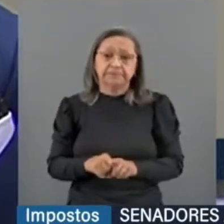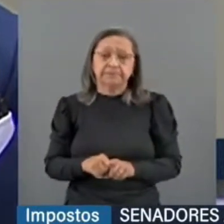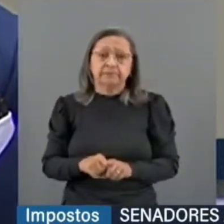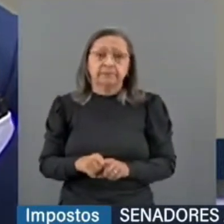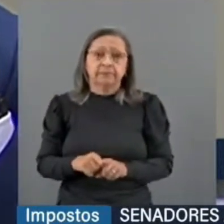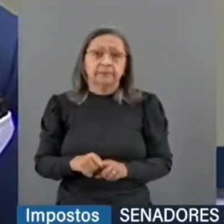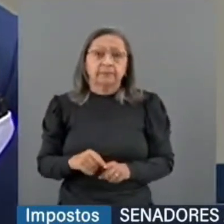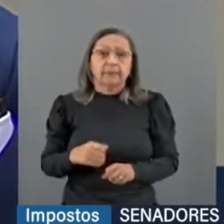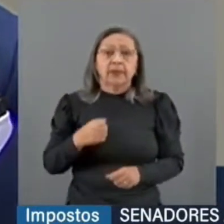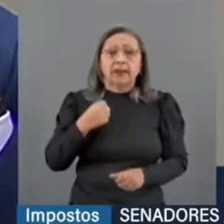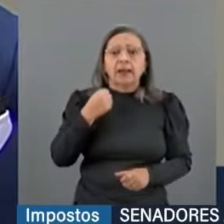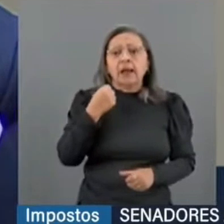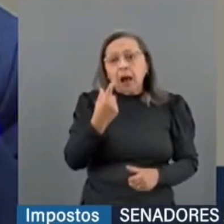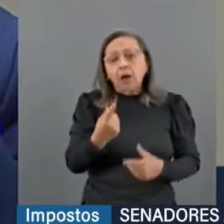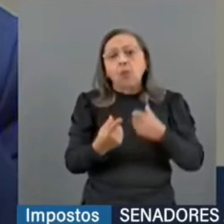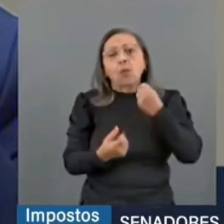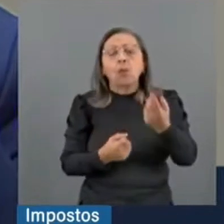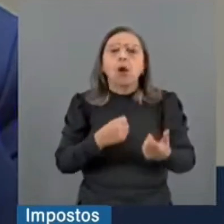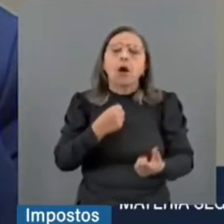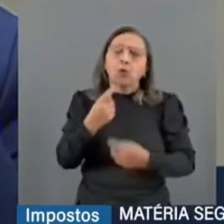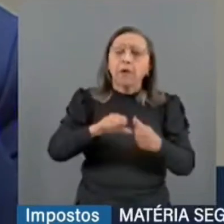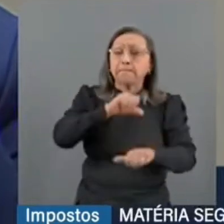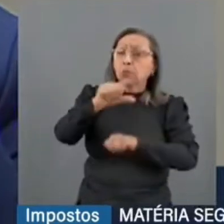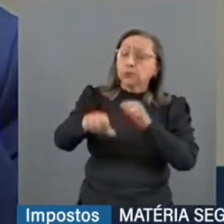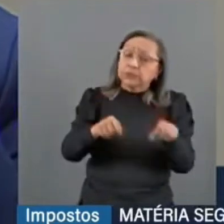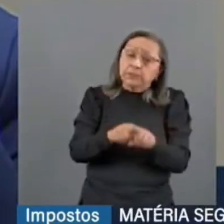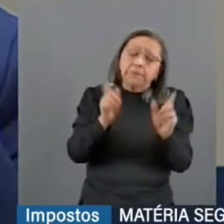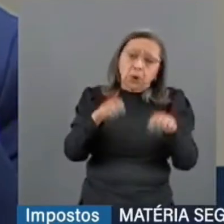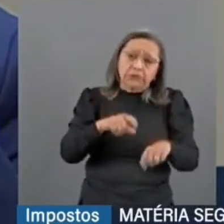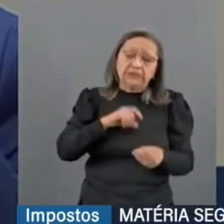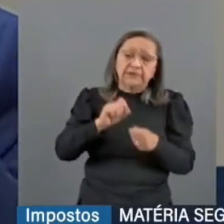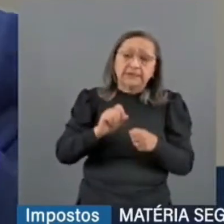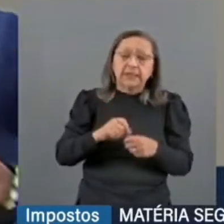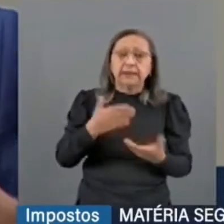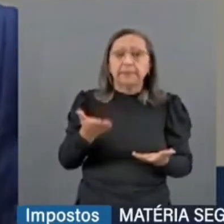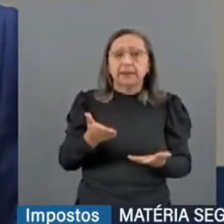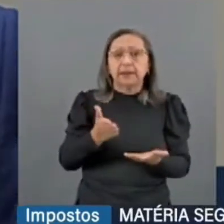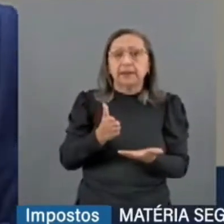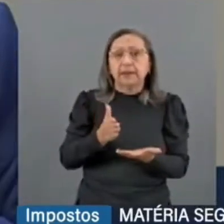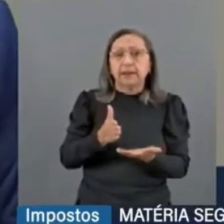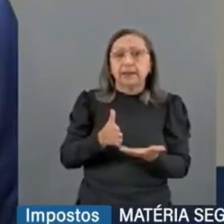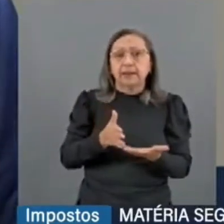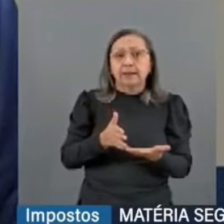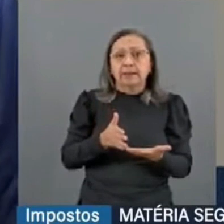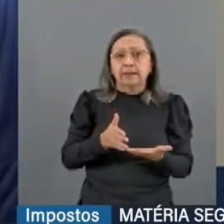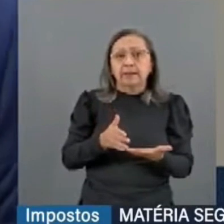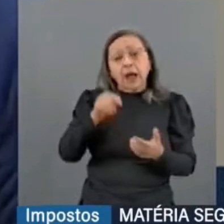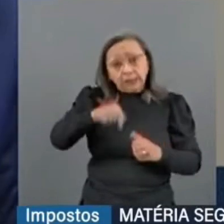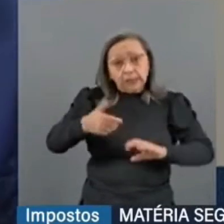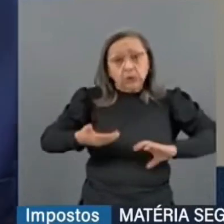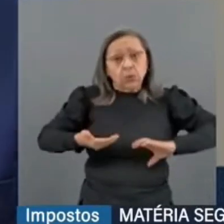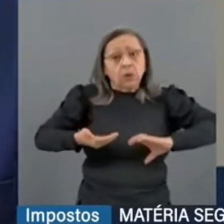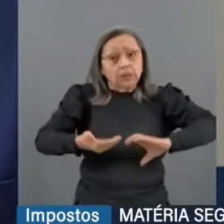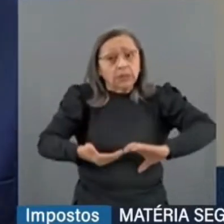eventuais mudanças também podem ser realizadas pela via do Congresso